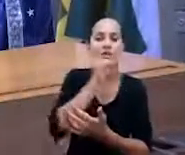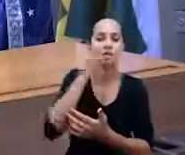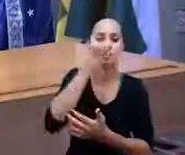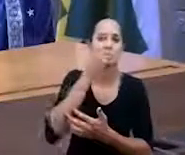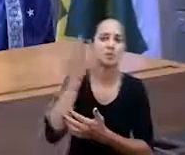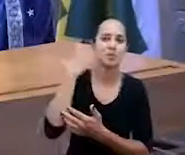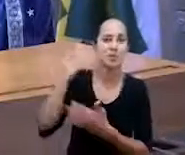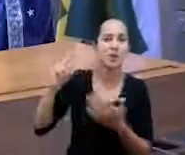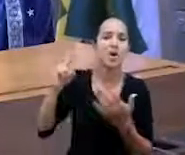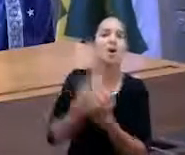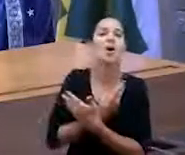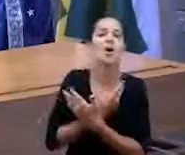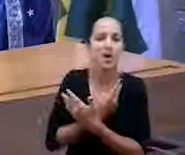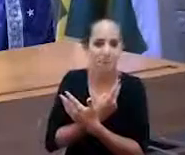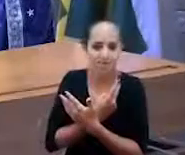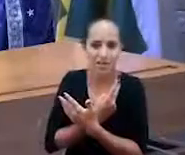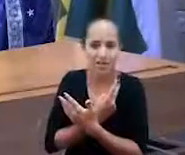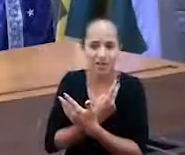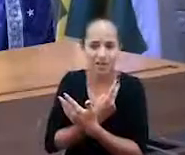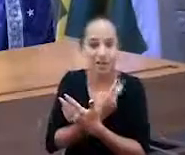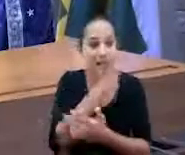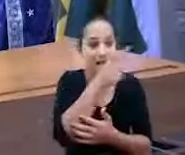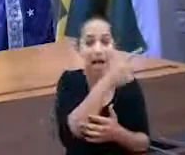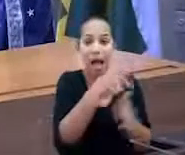Deputado Arlete, a não teve aumento nenhum da Petrobras.